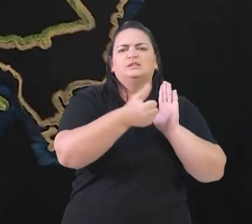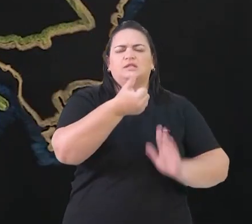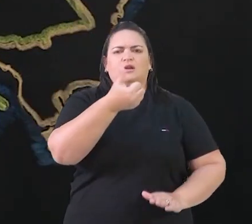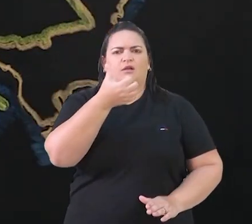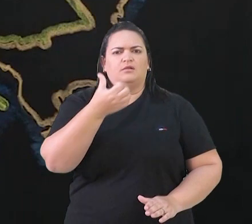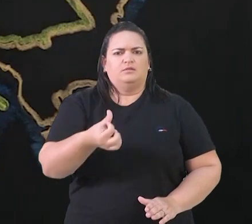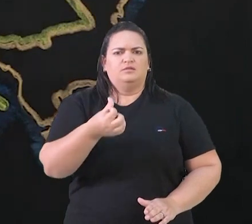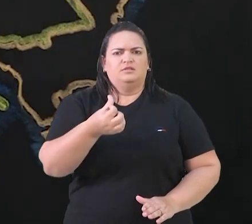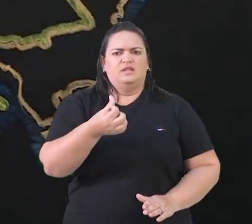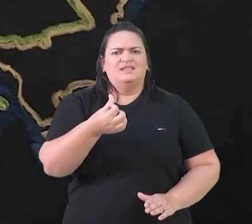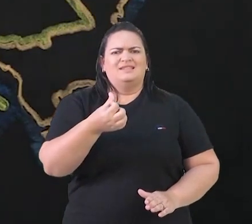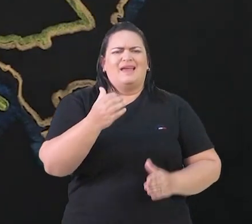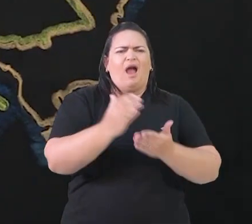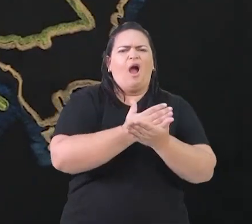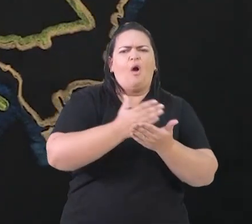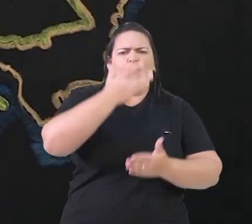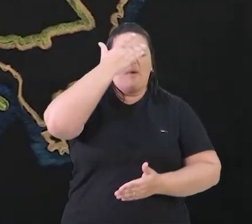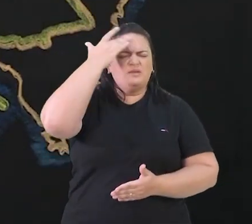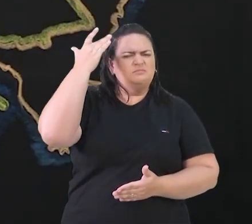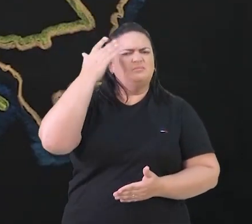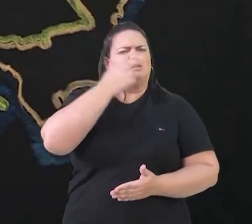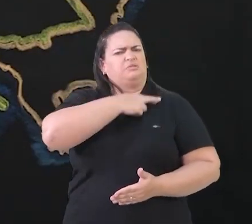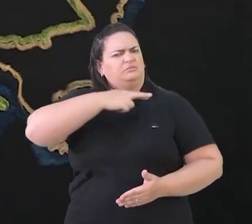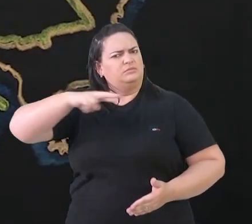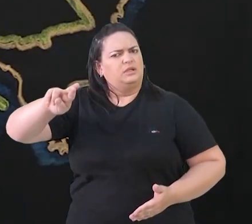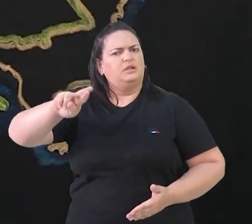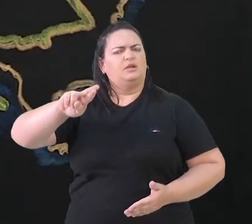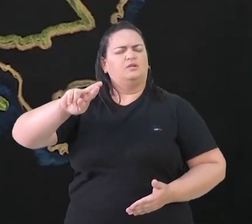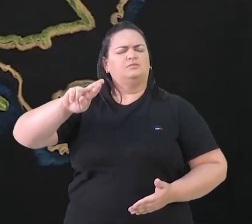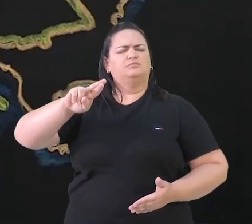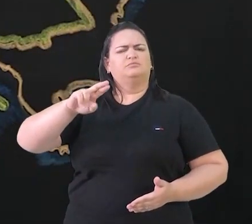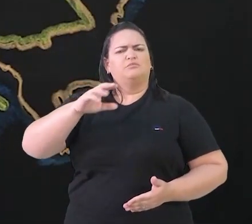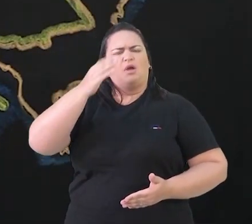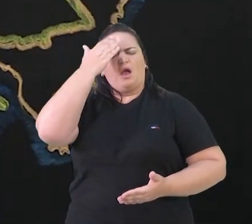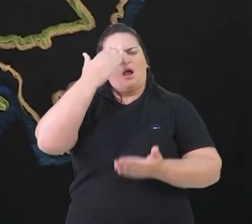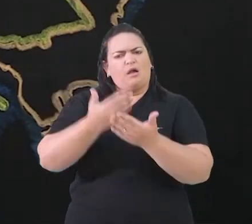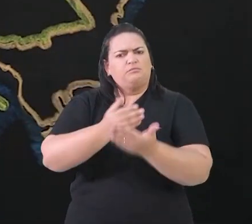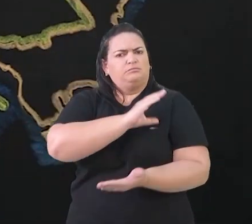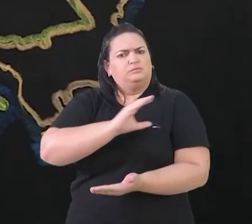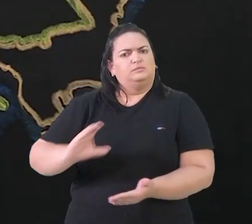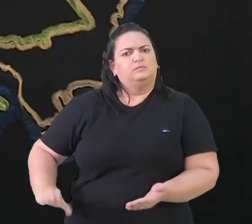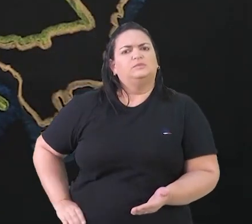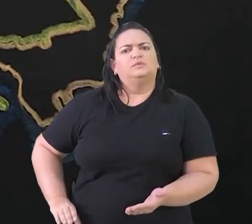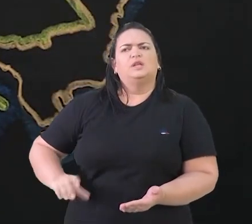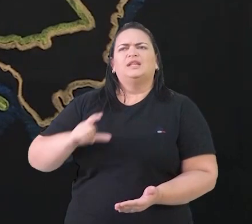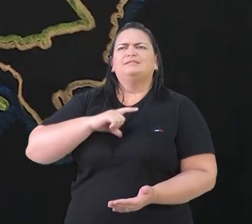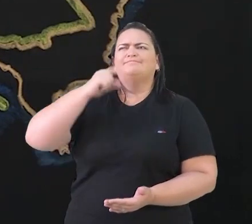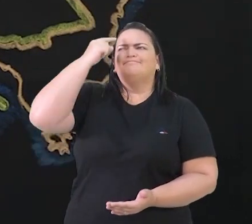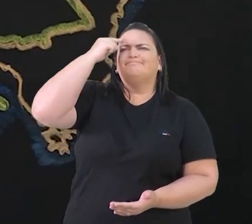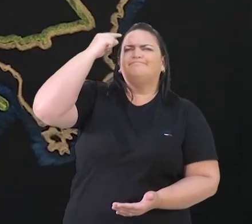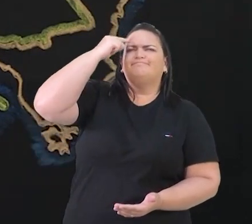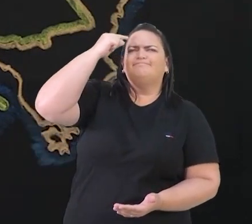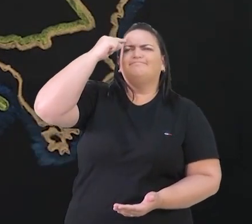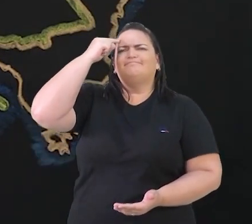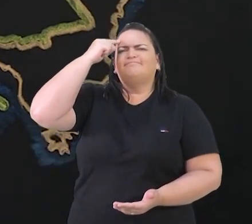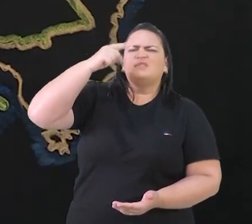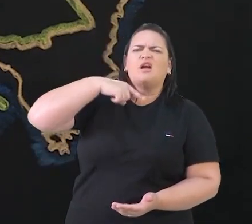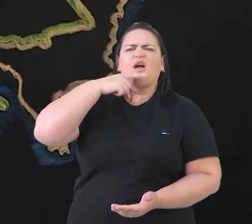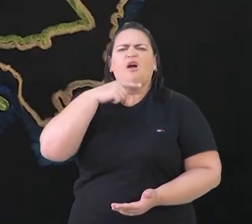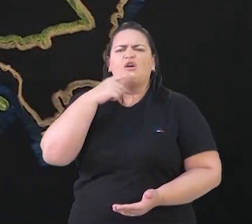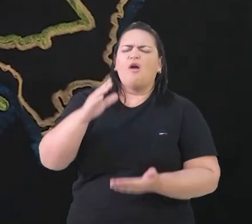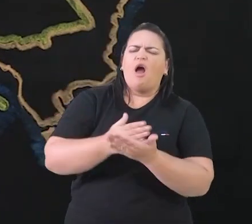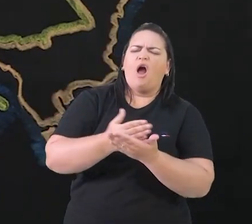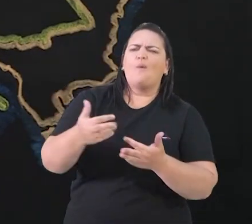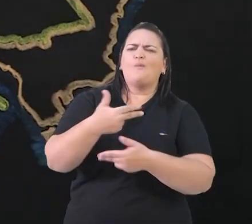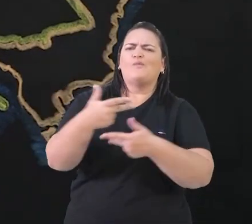entre vários dos religiosos e pessoas que praticavam a fé cristã, um questionamento contra algumas práticas da